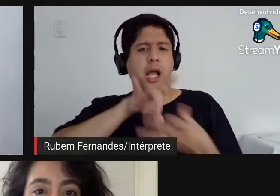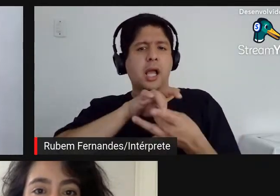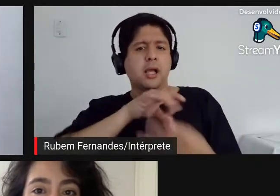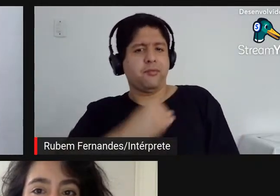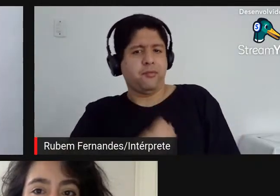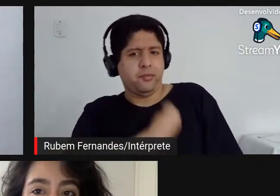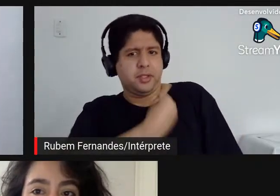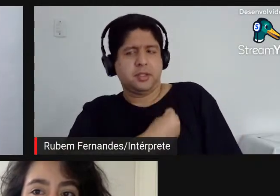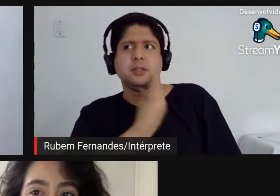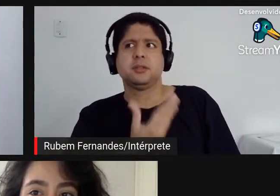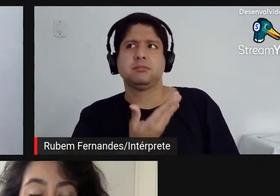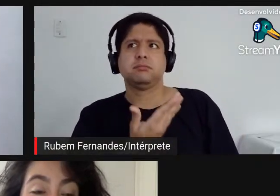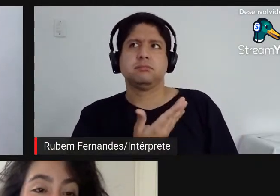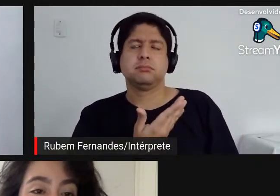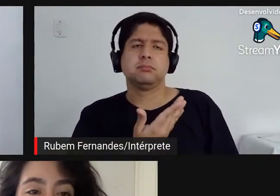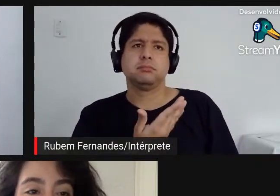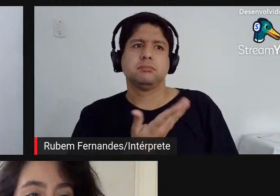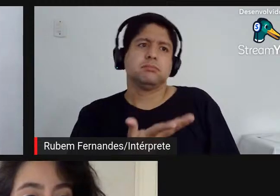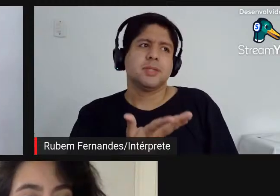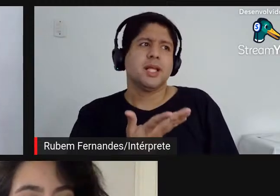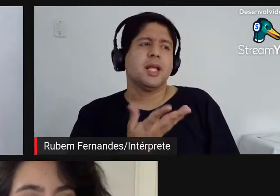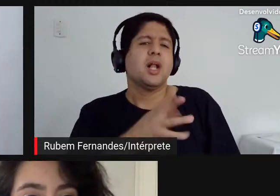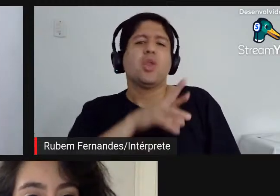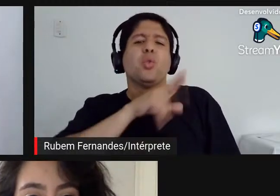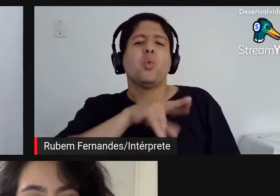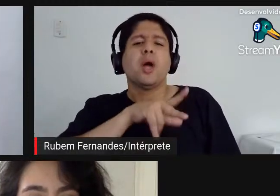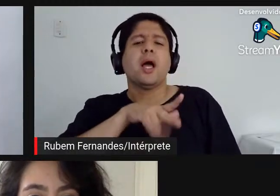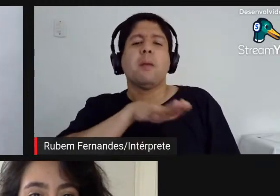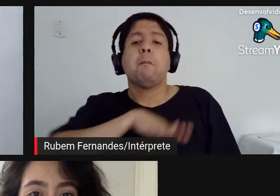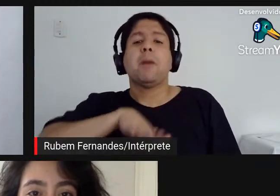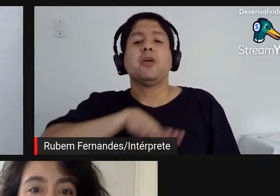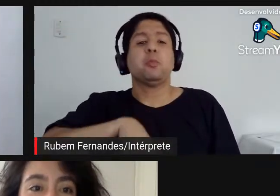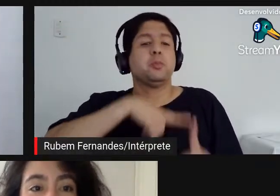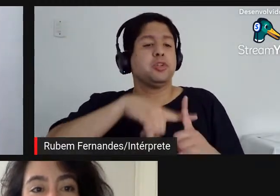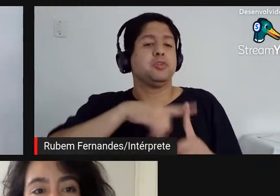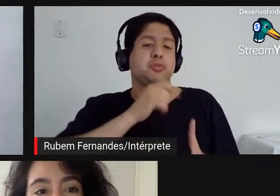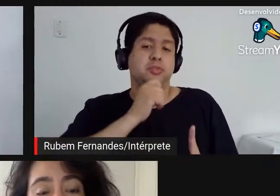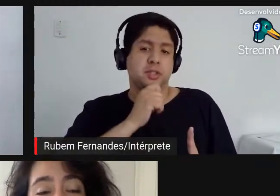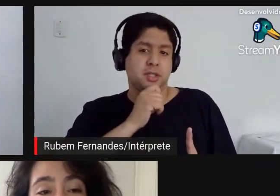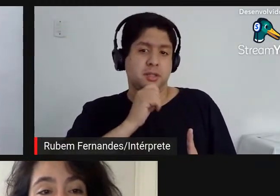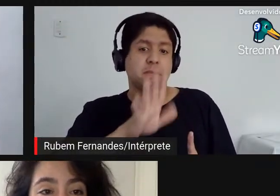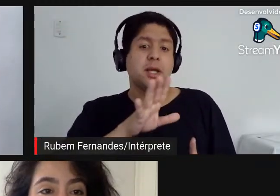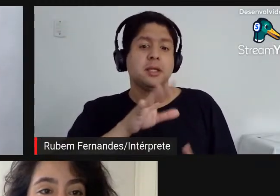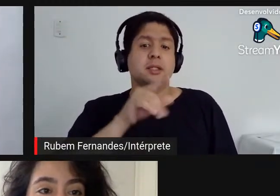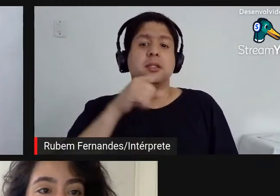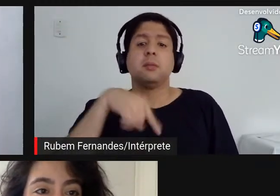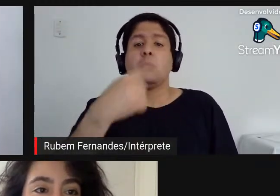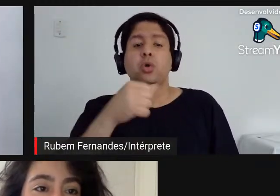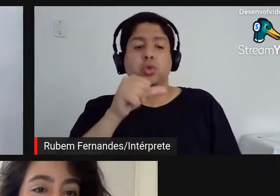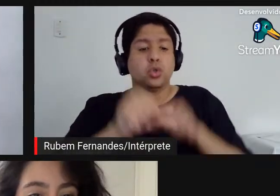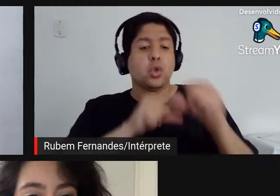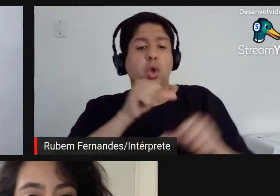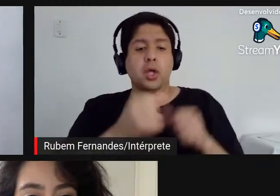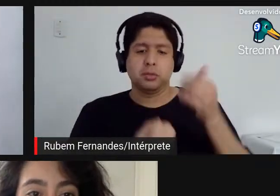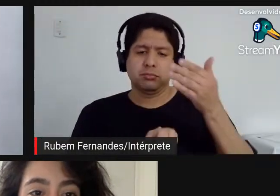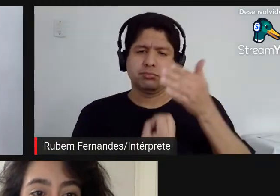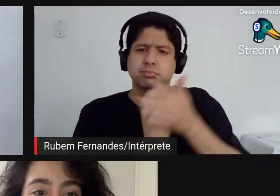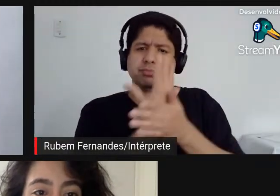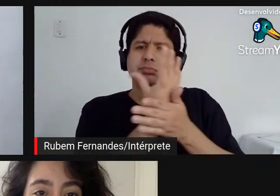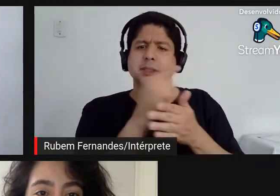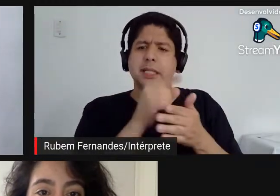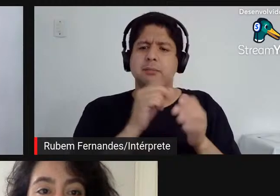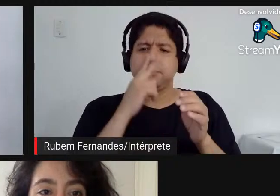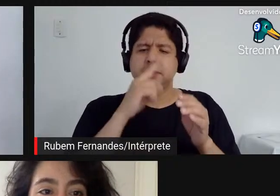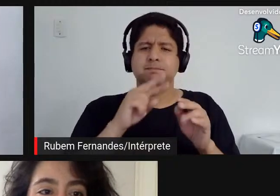do que não é um espaço expositivo ainda e depois como que essas obras podem se desdobrar